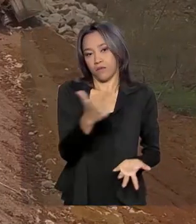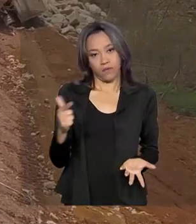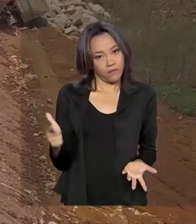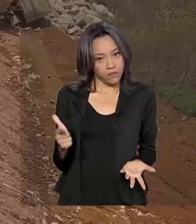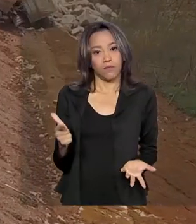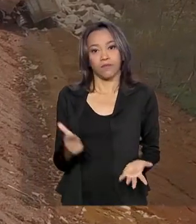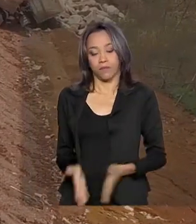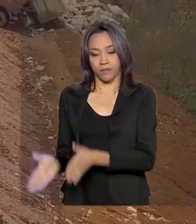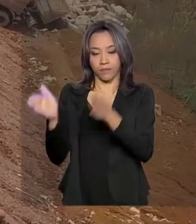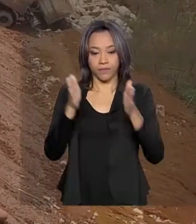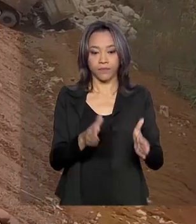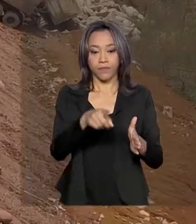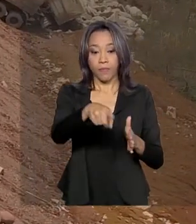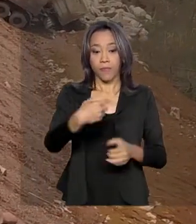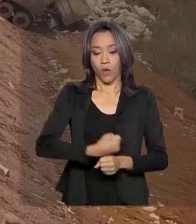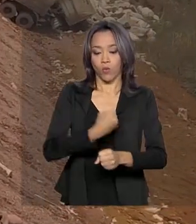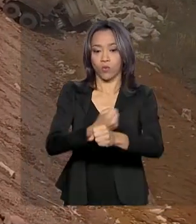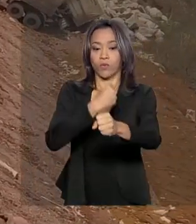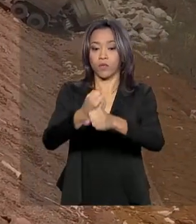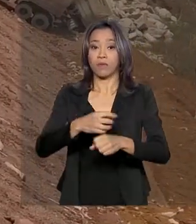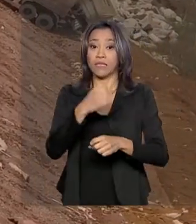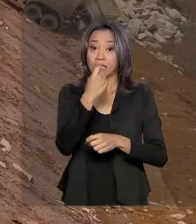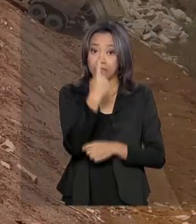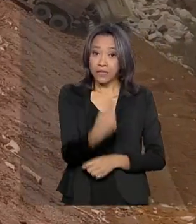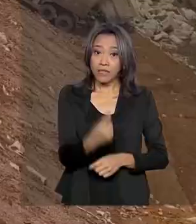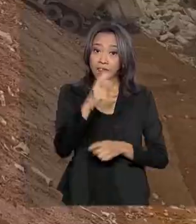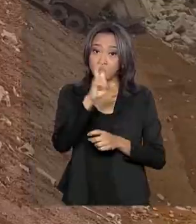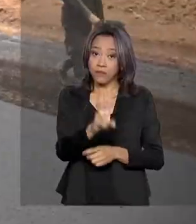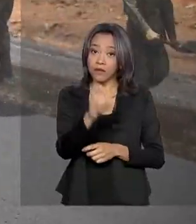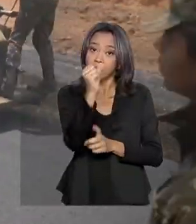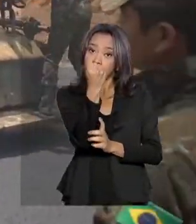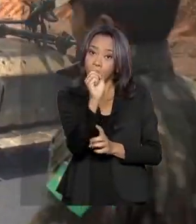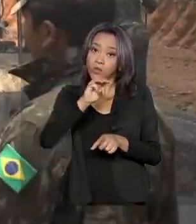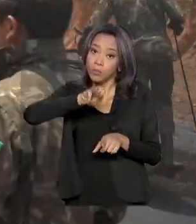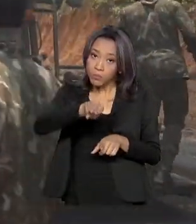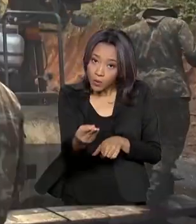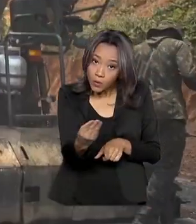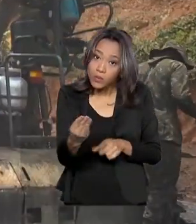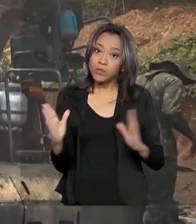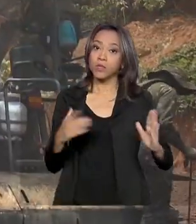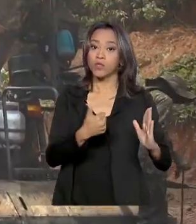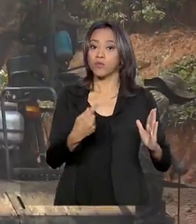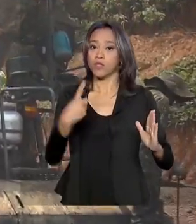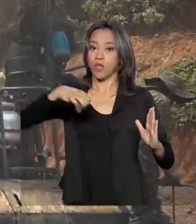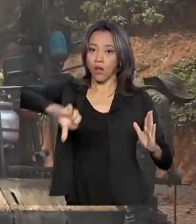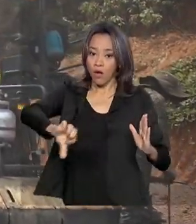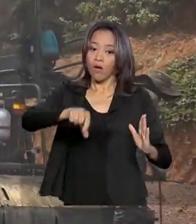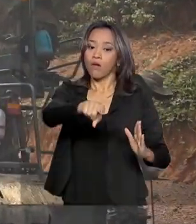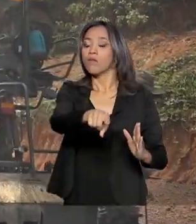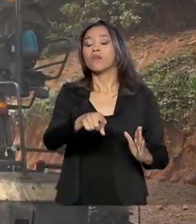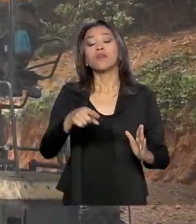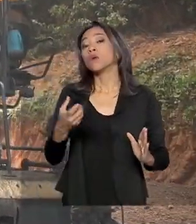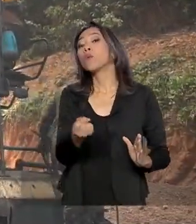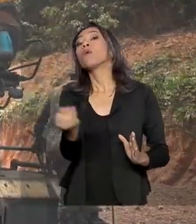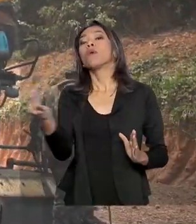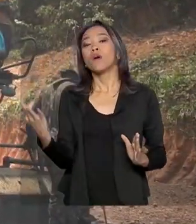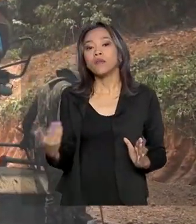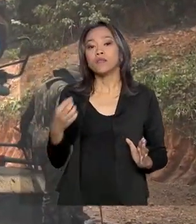As obras de pavimentação custaram 158 milhões de reais em 2019 e mobilizaram 650